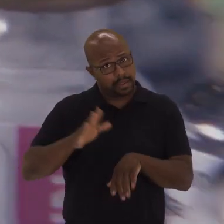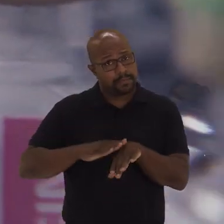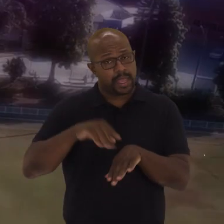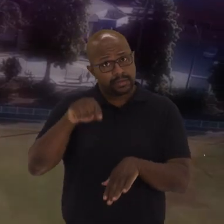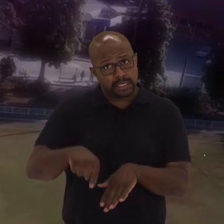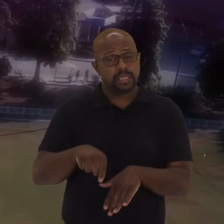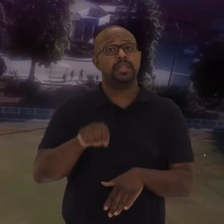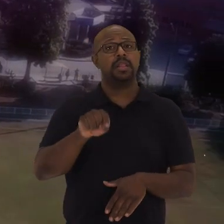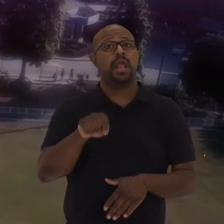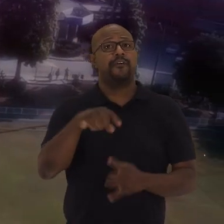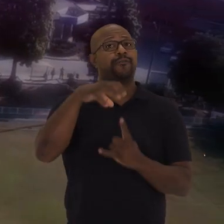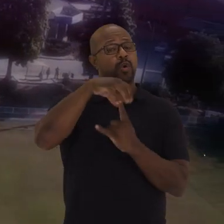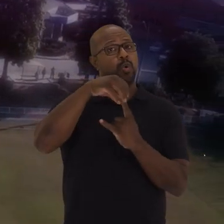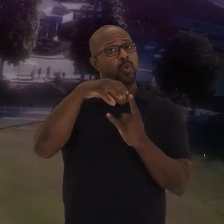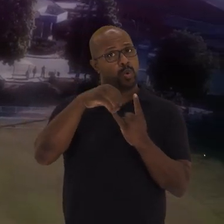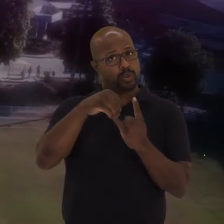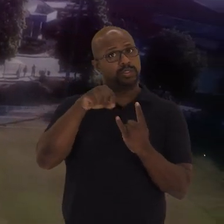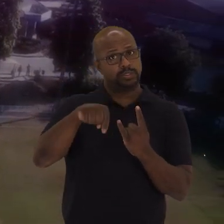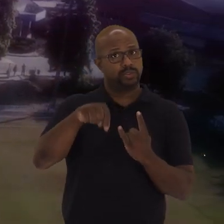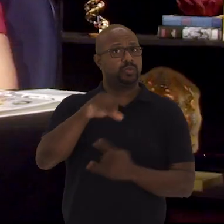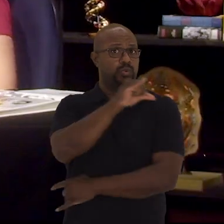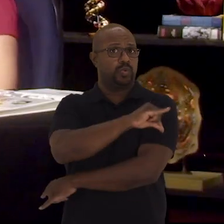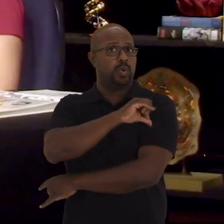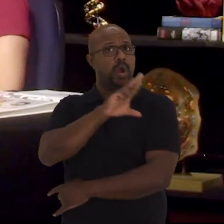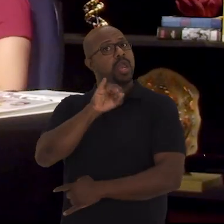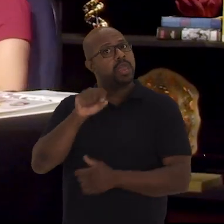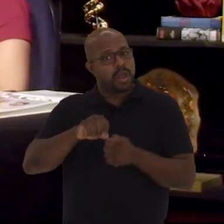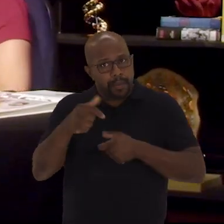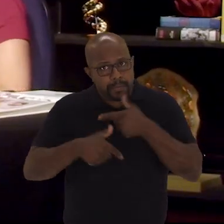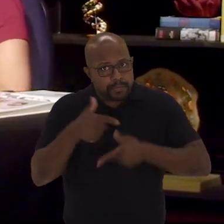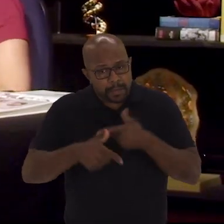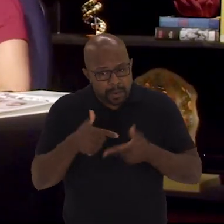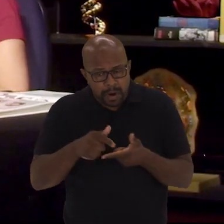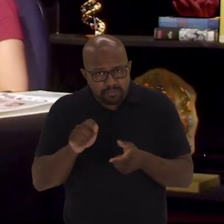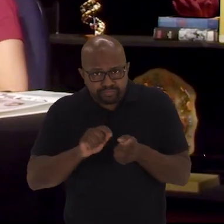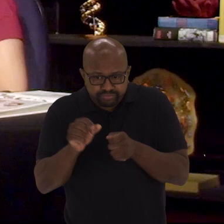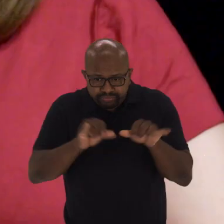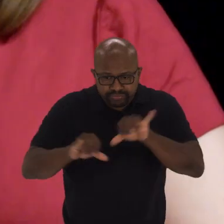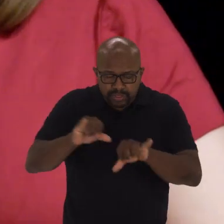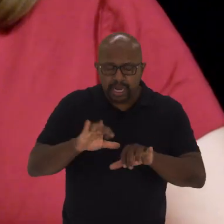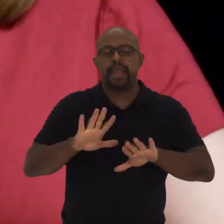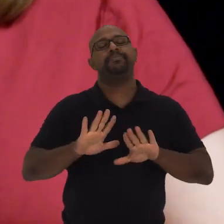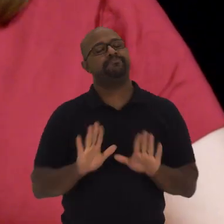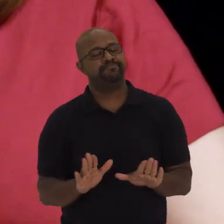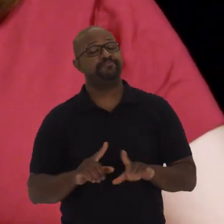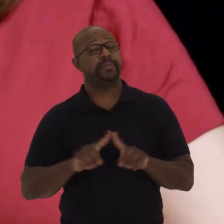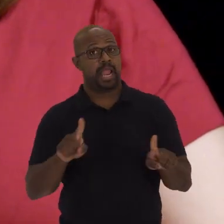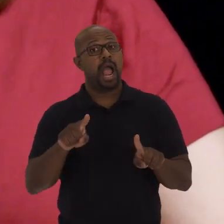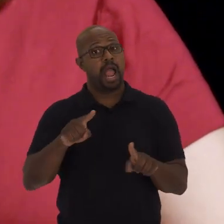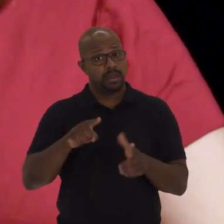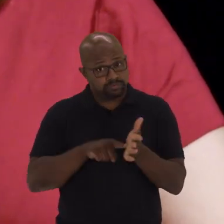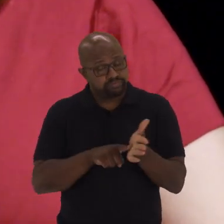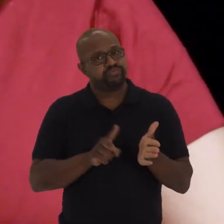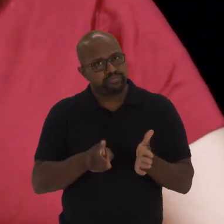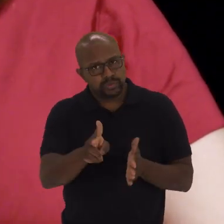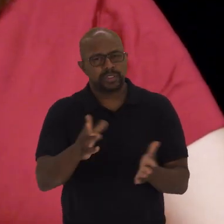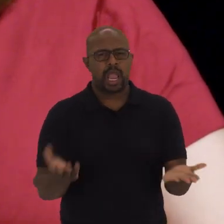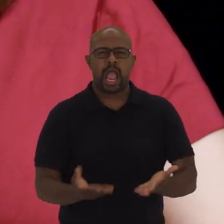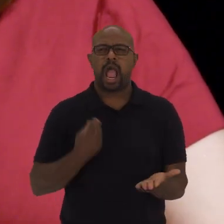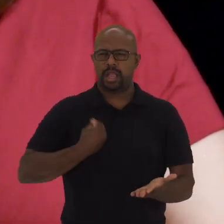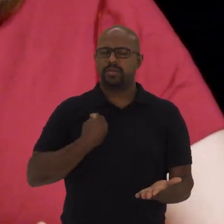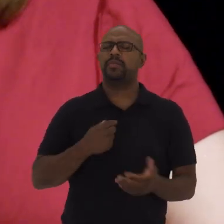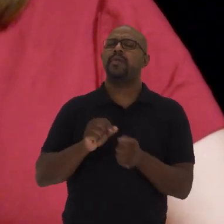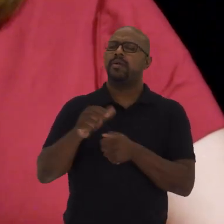de biomanguinhos Na Fiocruz do Rio de Janeiro Bem, mas as pesquisas continuam E atualmente existem pesquisas Para